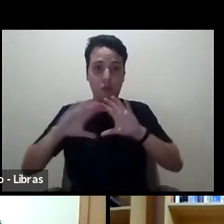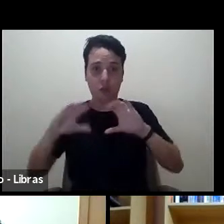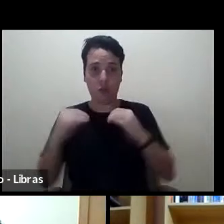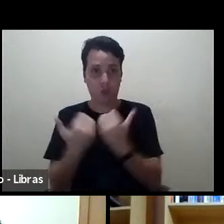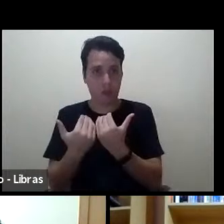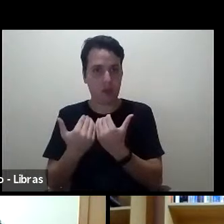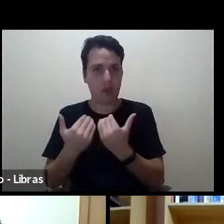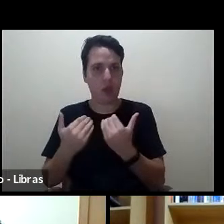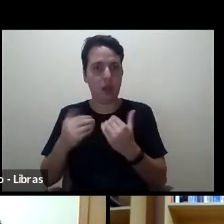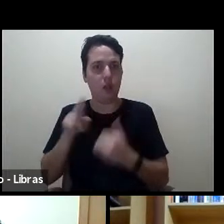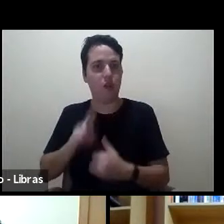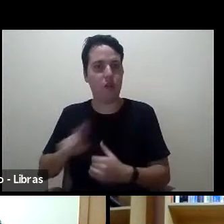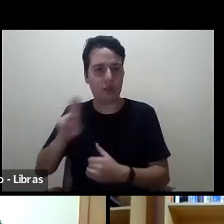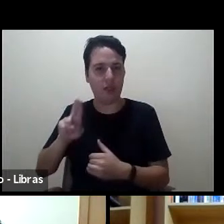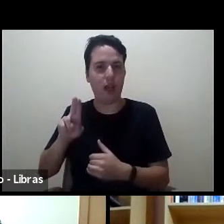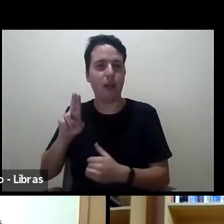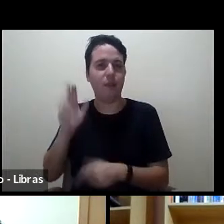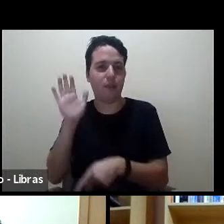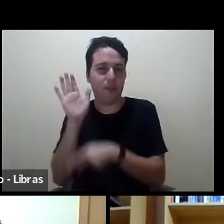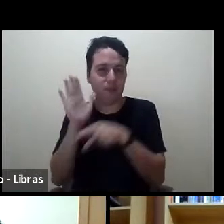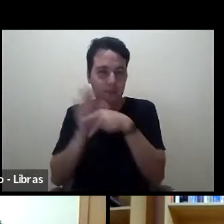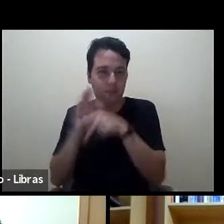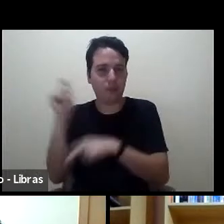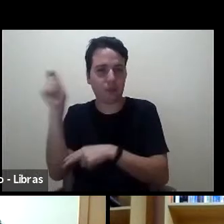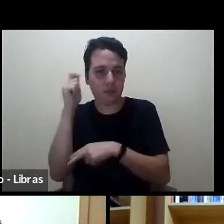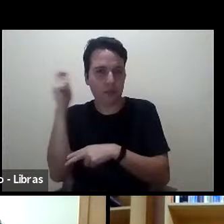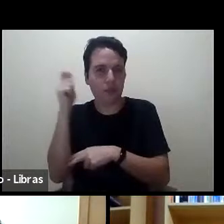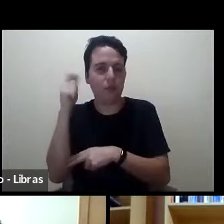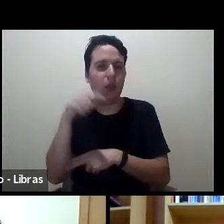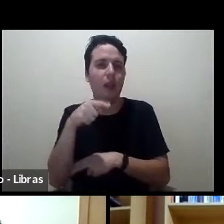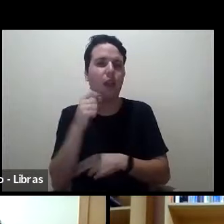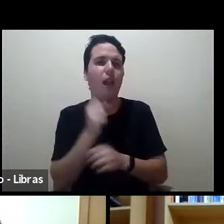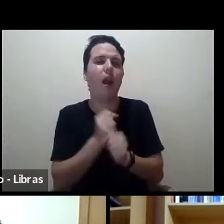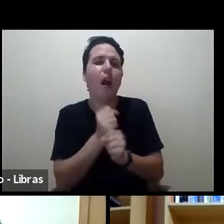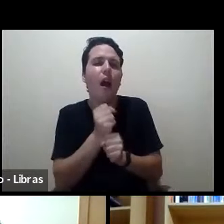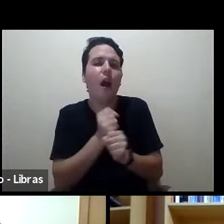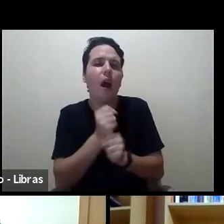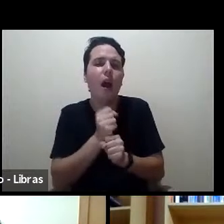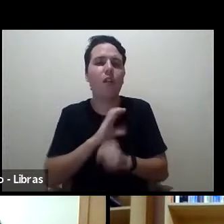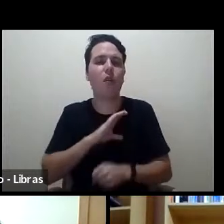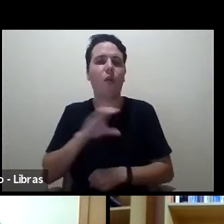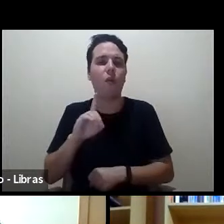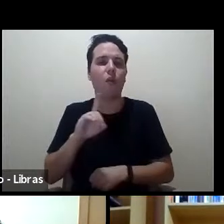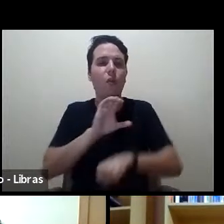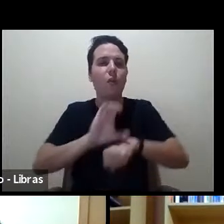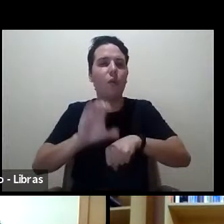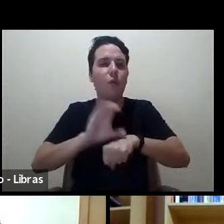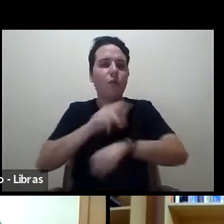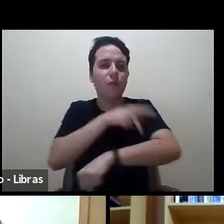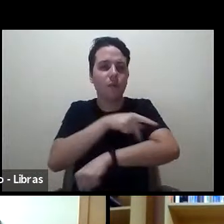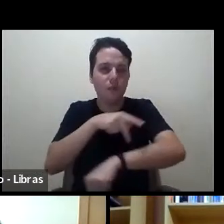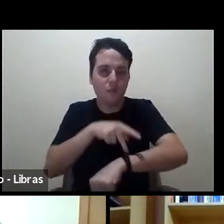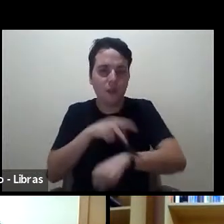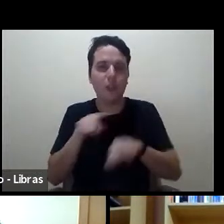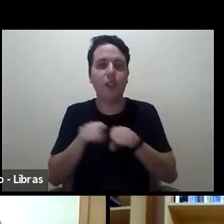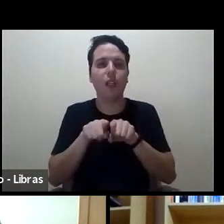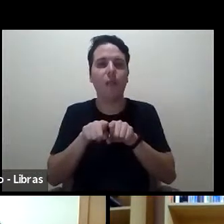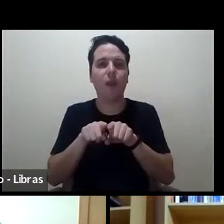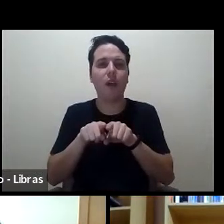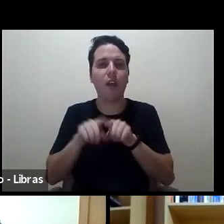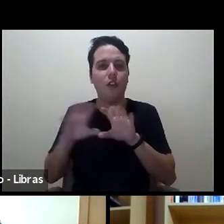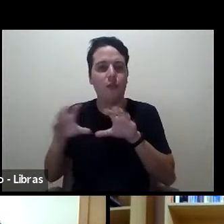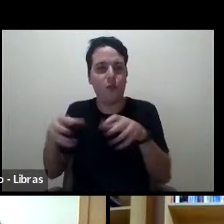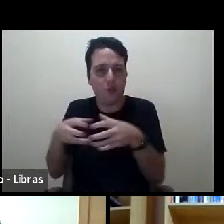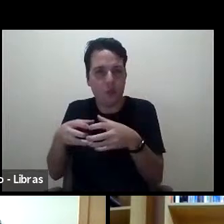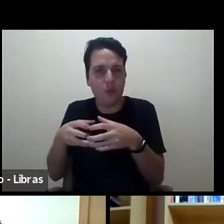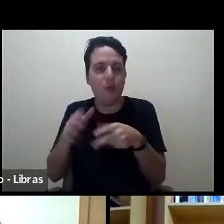Universidade Federal do Rio Grande do Sul, foi por anos coordenador do curso de pedagogia, da comissão coordenadora do